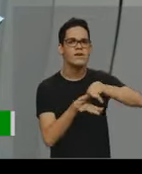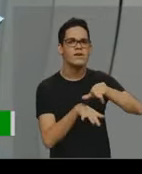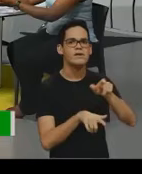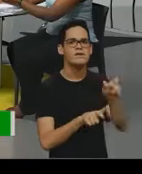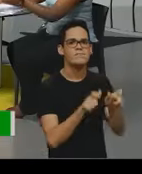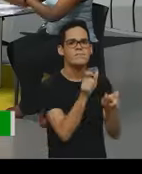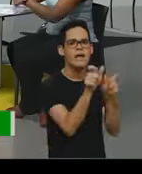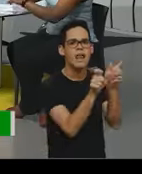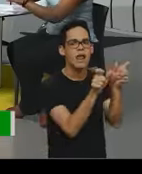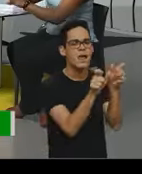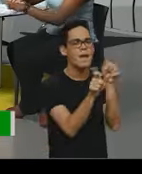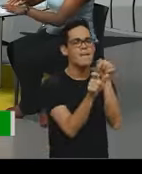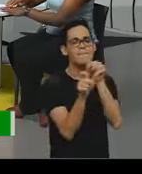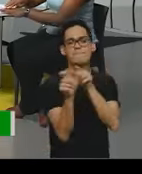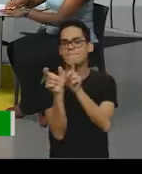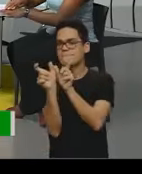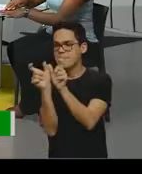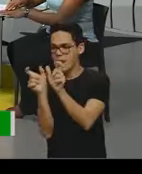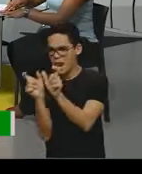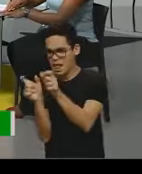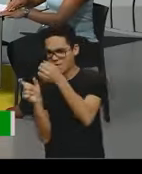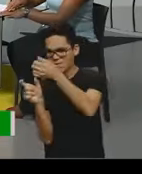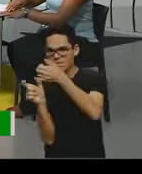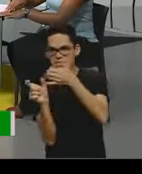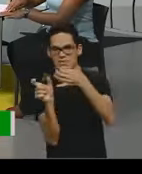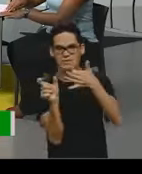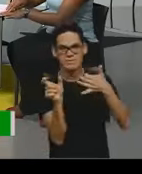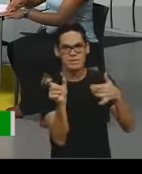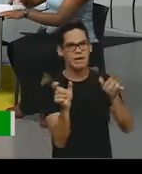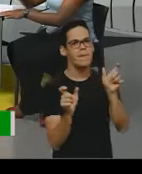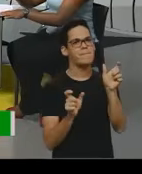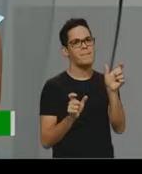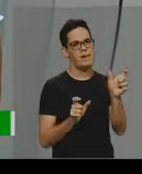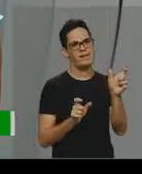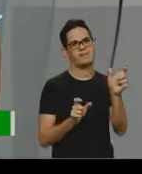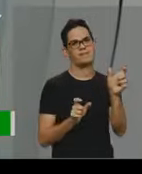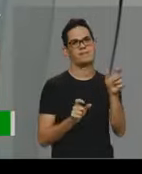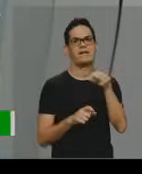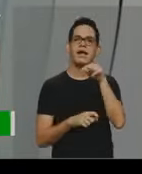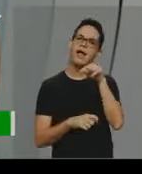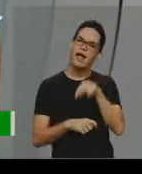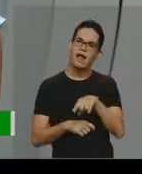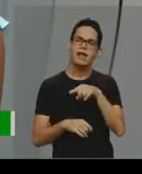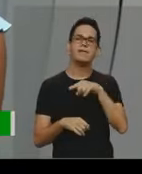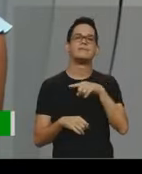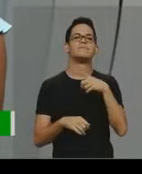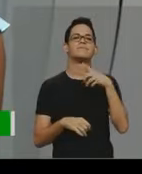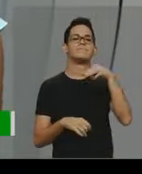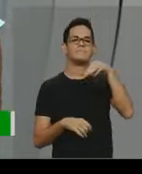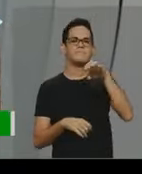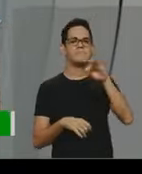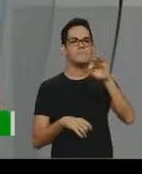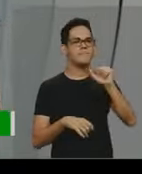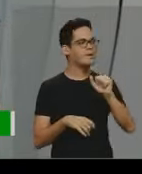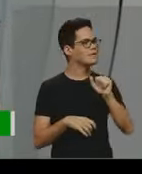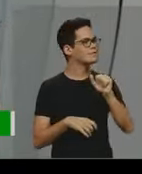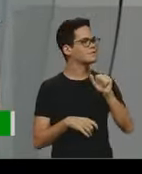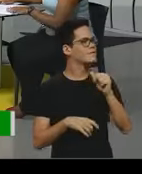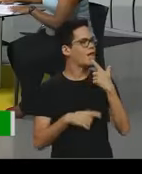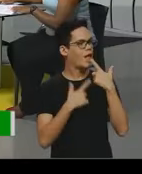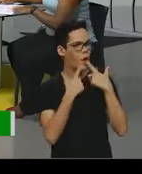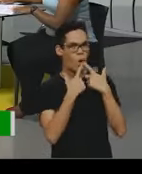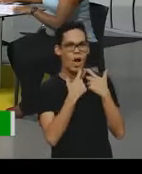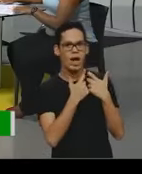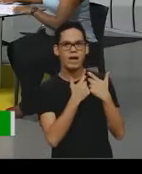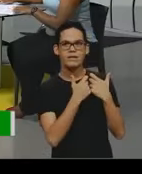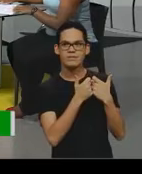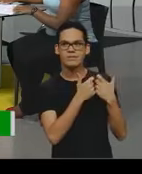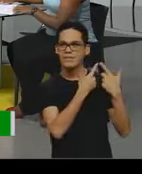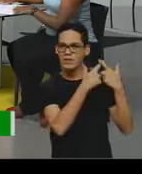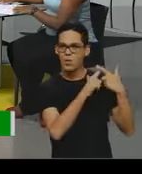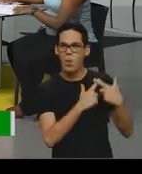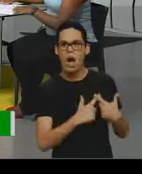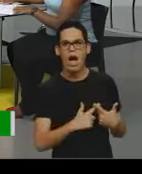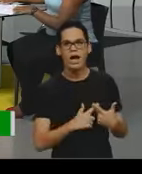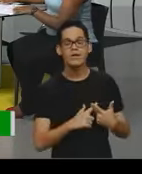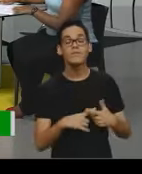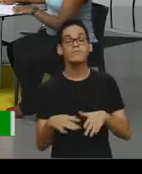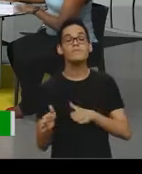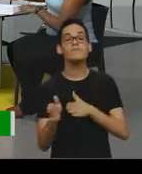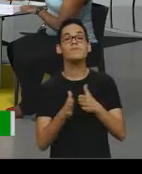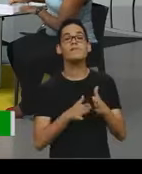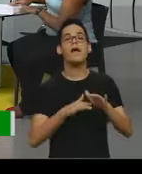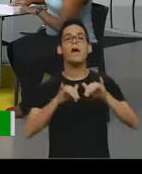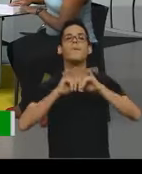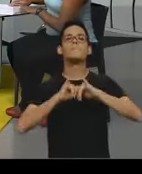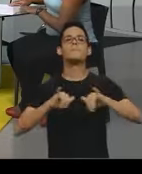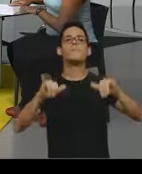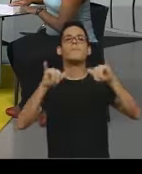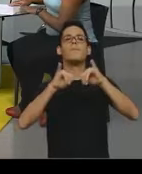palavras para explicar o significado da palavra, então, isso é metalinguagem, não é isso, professora? Quando usa, tem uma propaganda, né,